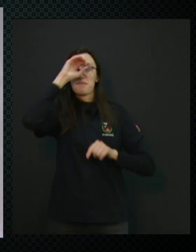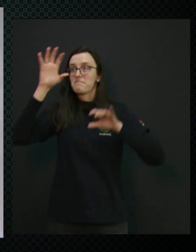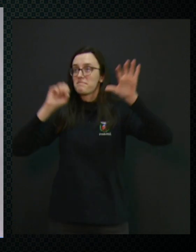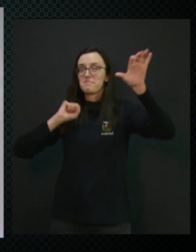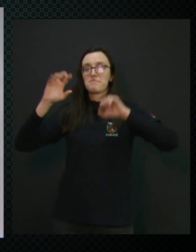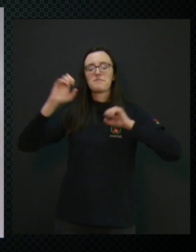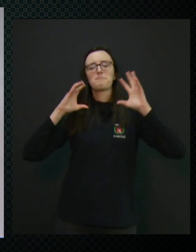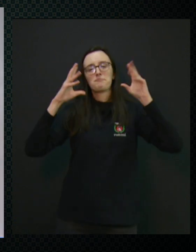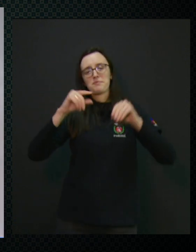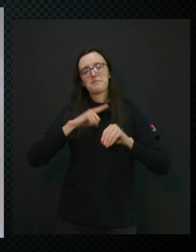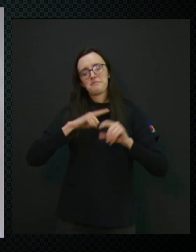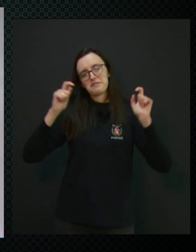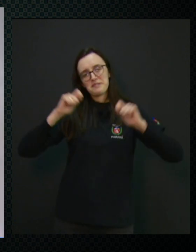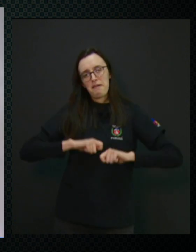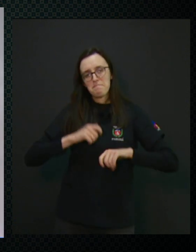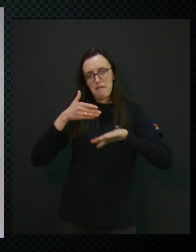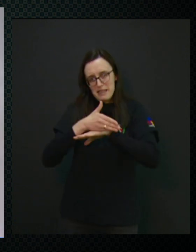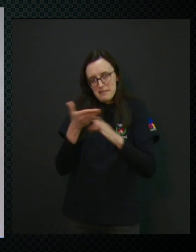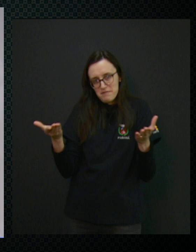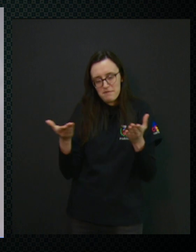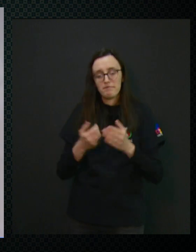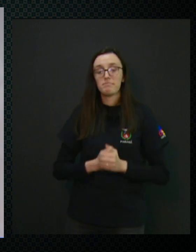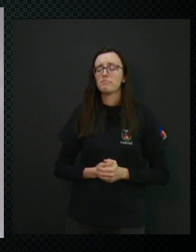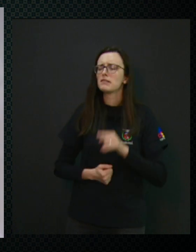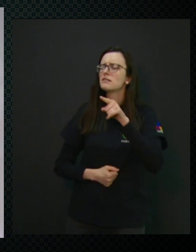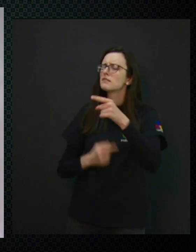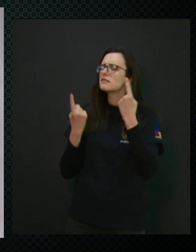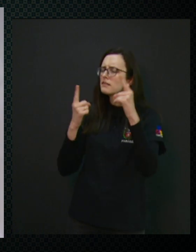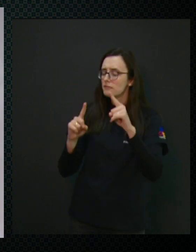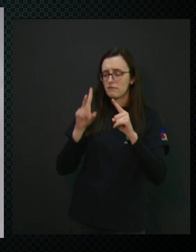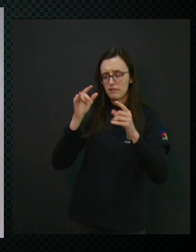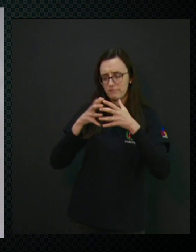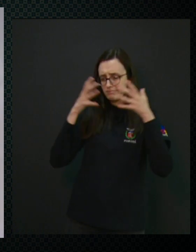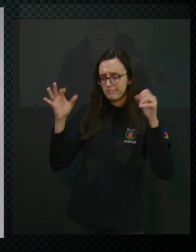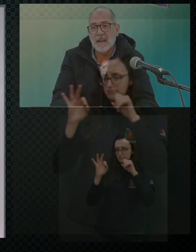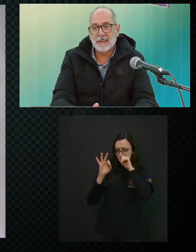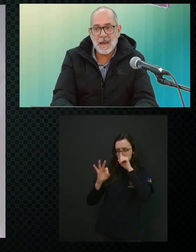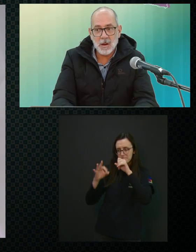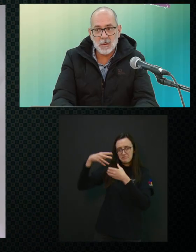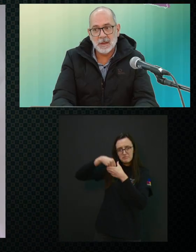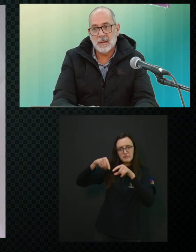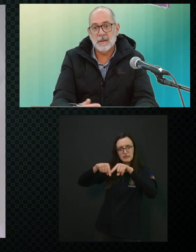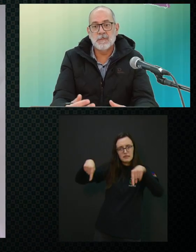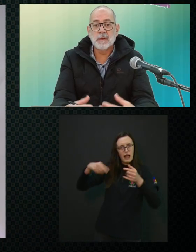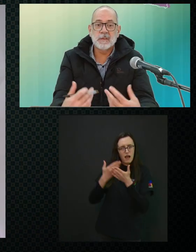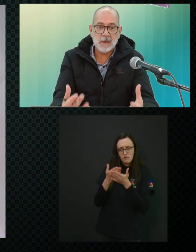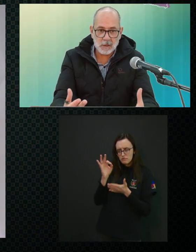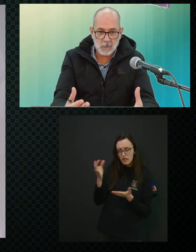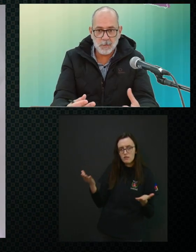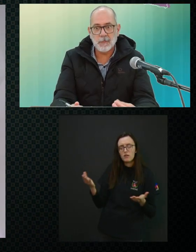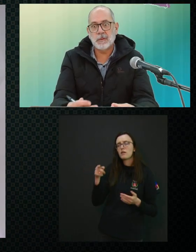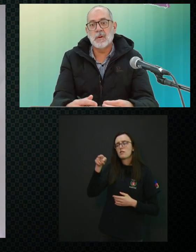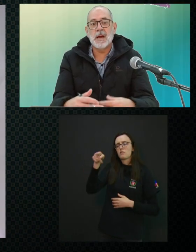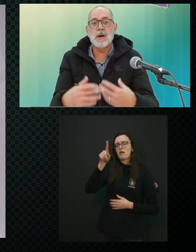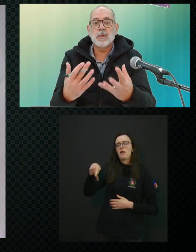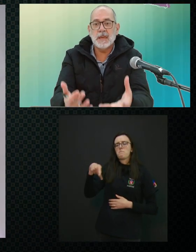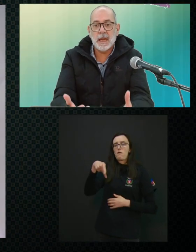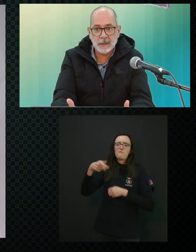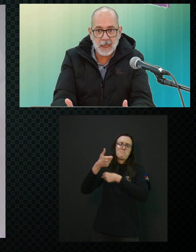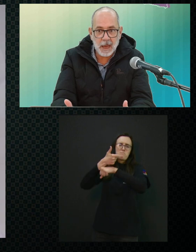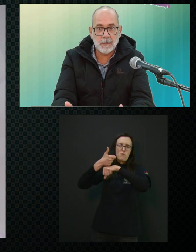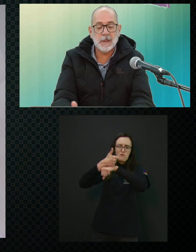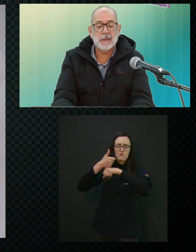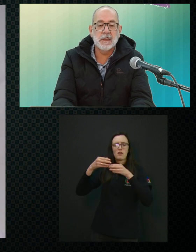né, têm acesso. e esse desafio deve ser enorme, né, dentro de uma sala de aula, né, você como profissional